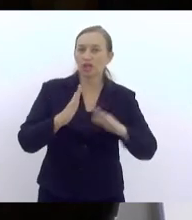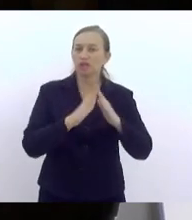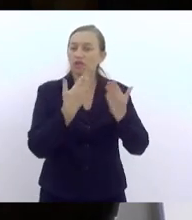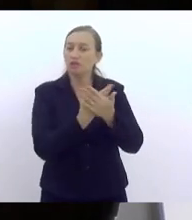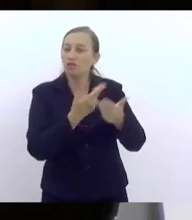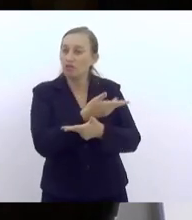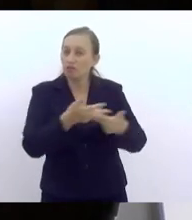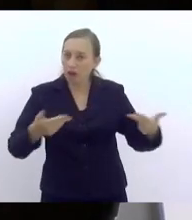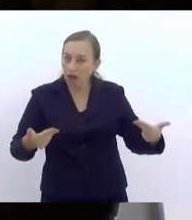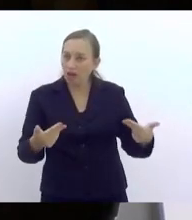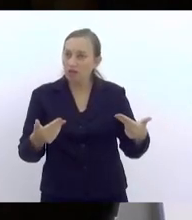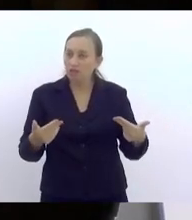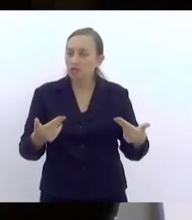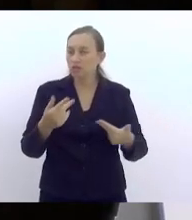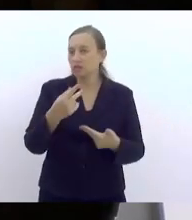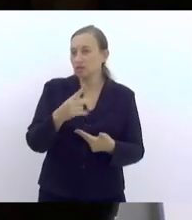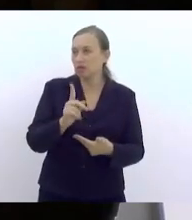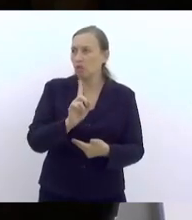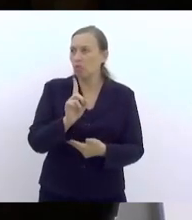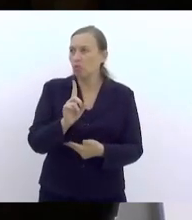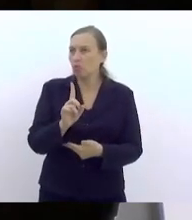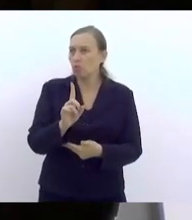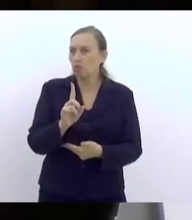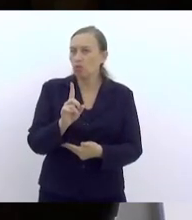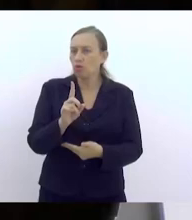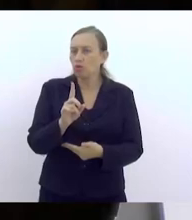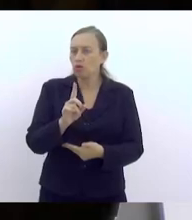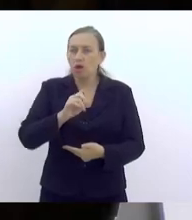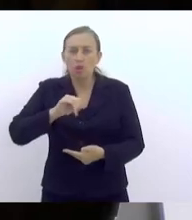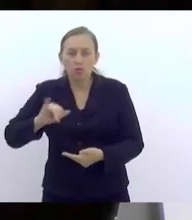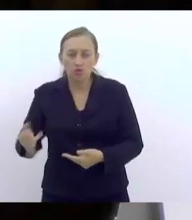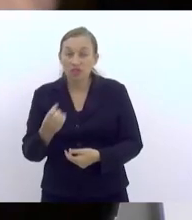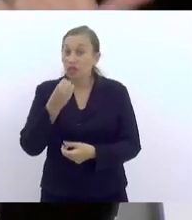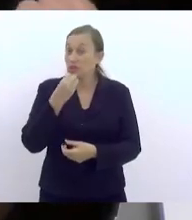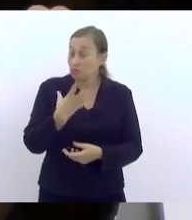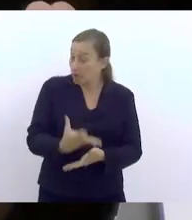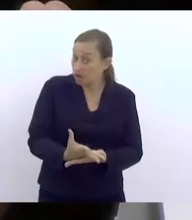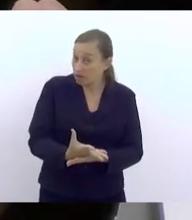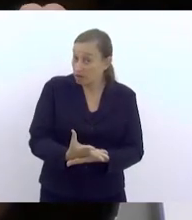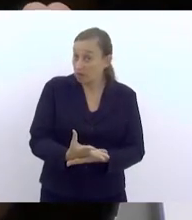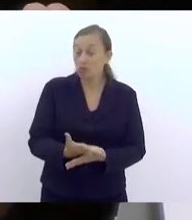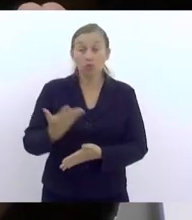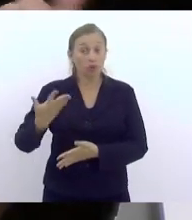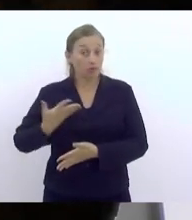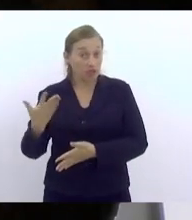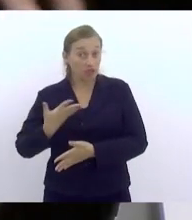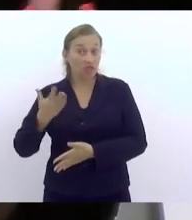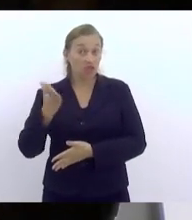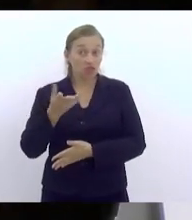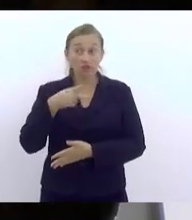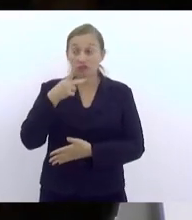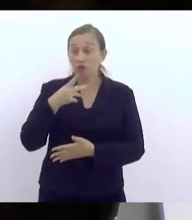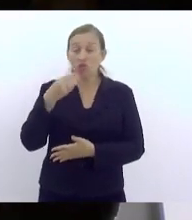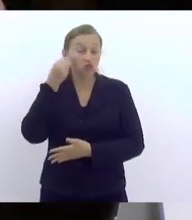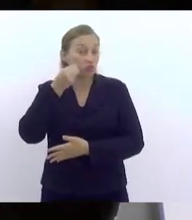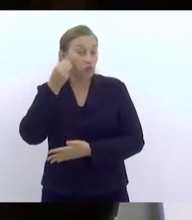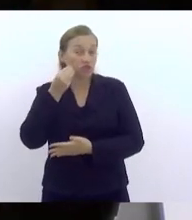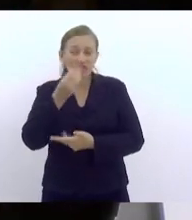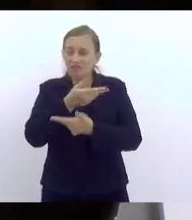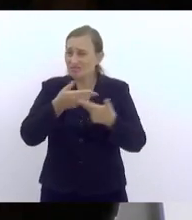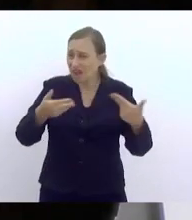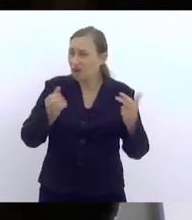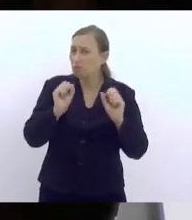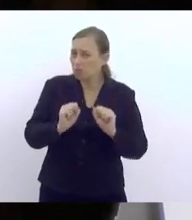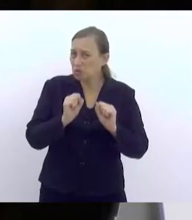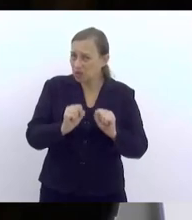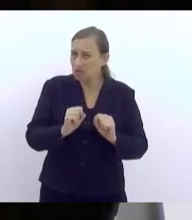projetos, inclusive, não foram bem aproveitados, como a colega trouxe aqui várias experiências que poderiam ter